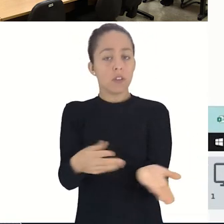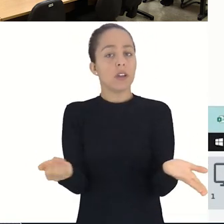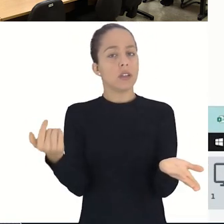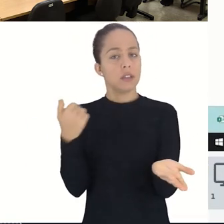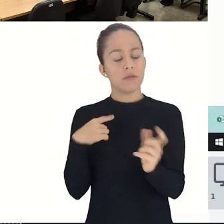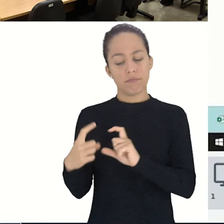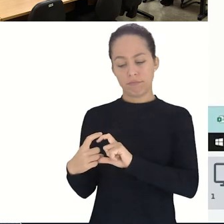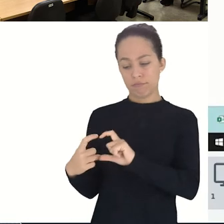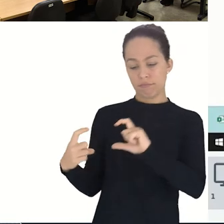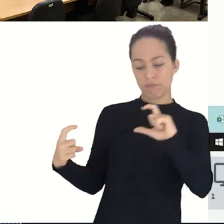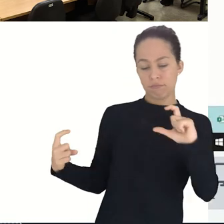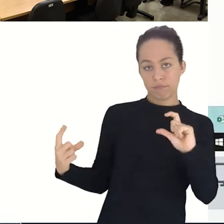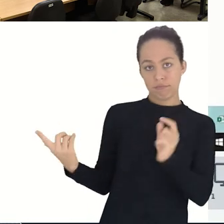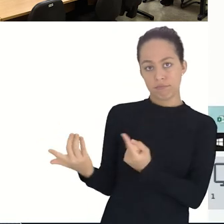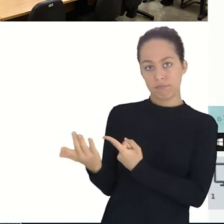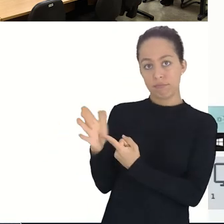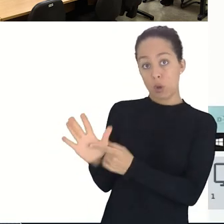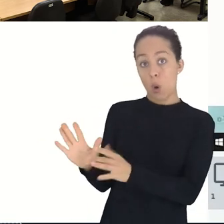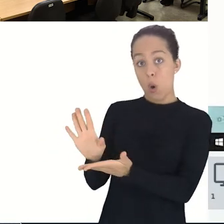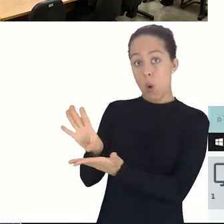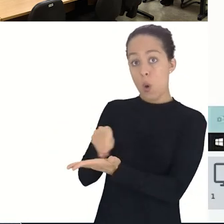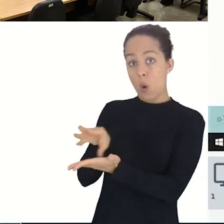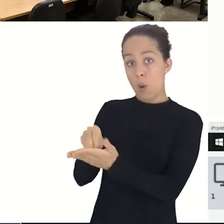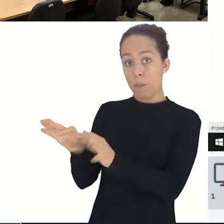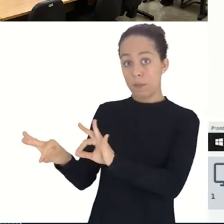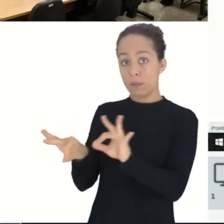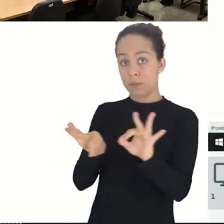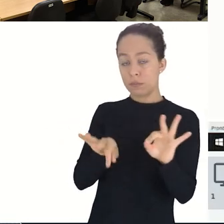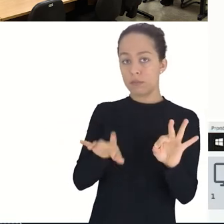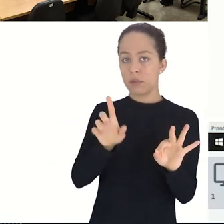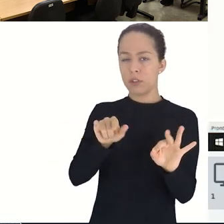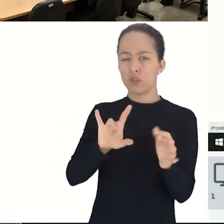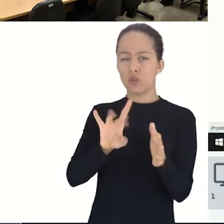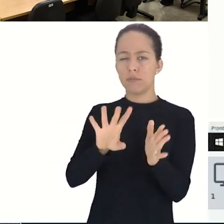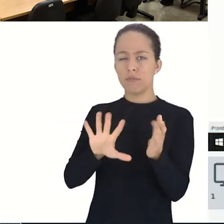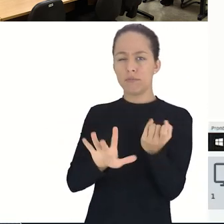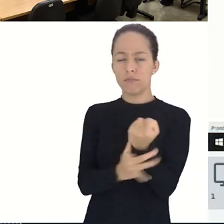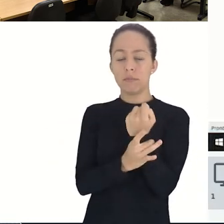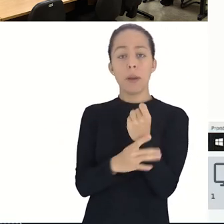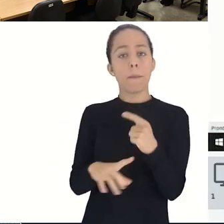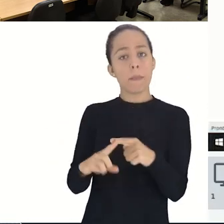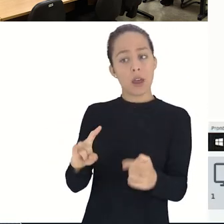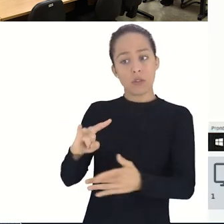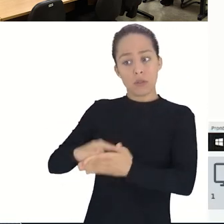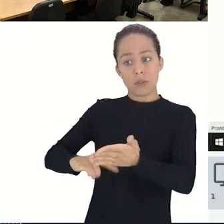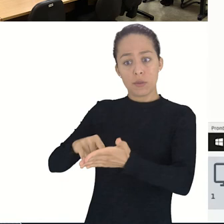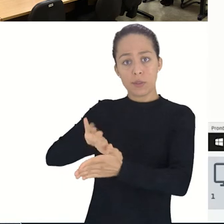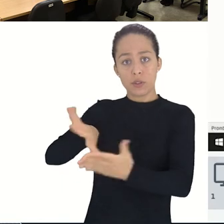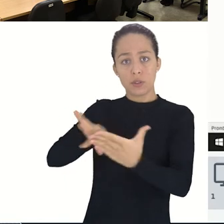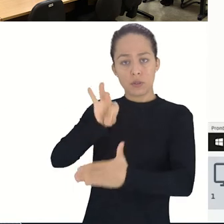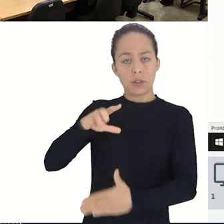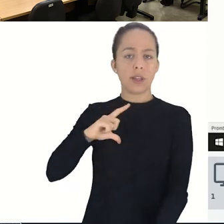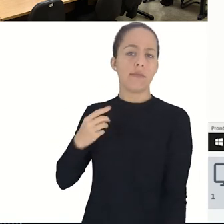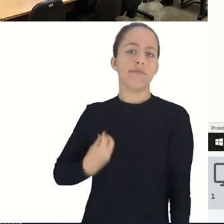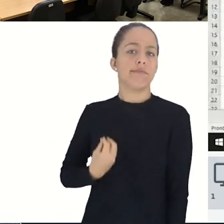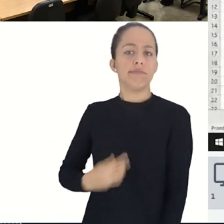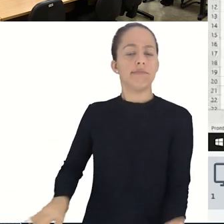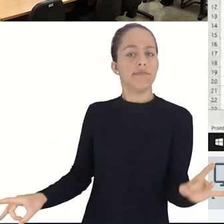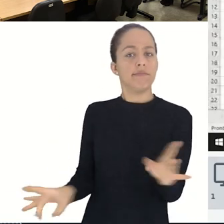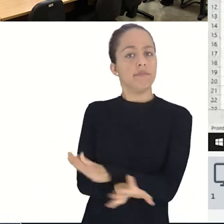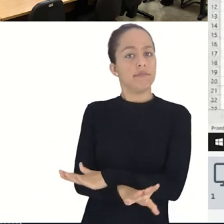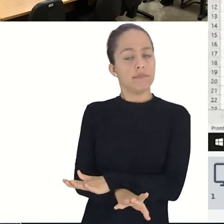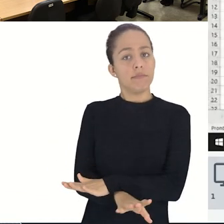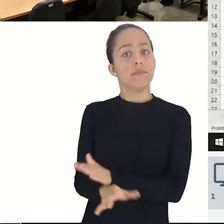Eu vou deixar a semente copiada por garantia, mas aqui no arquivo gerado do sorteio tem a